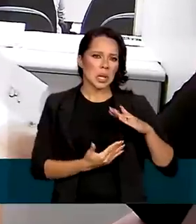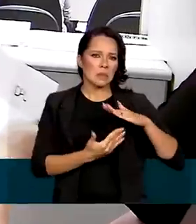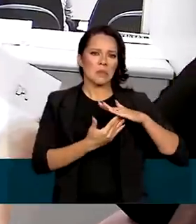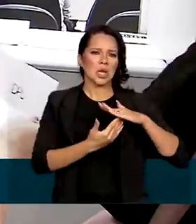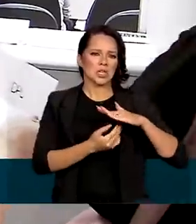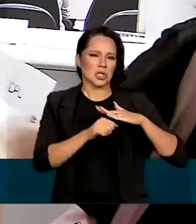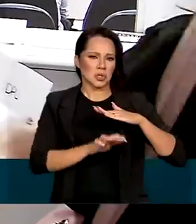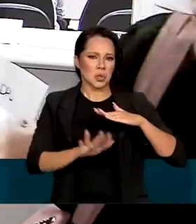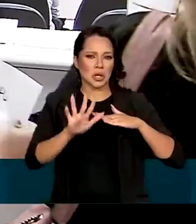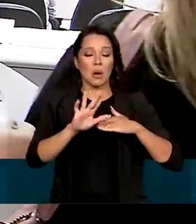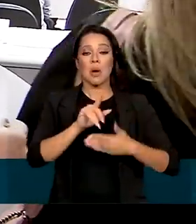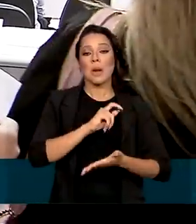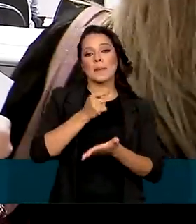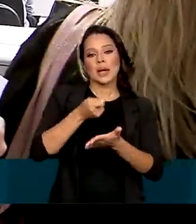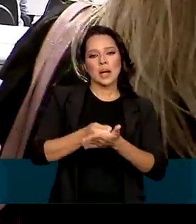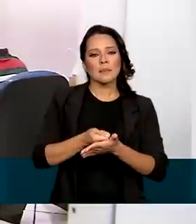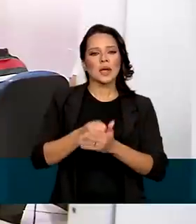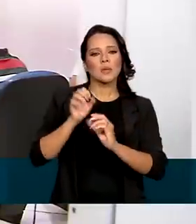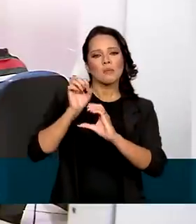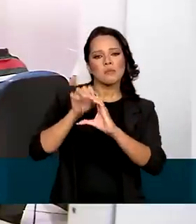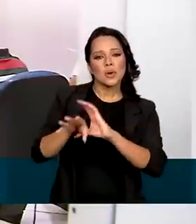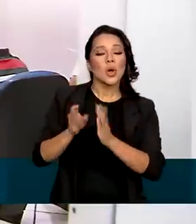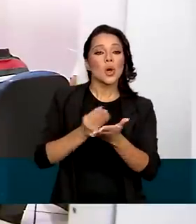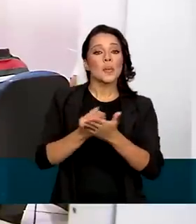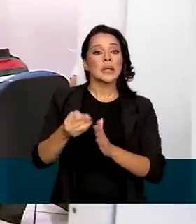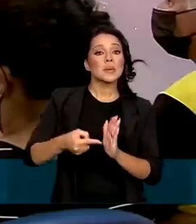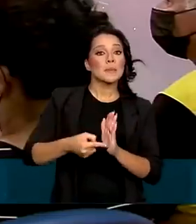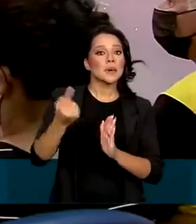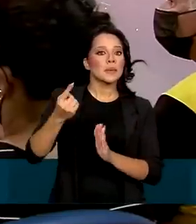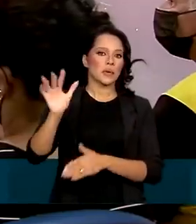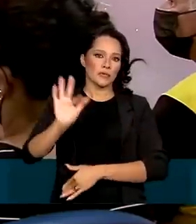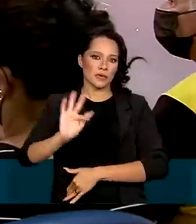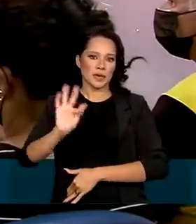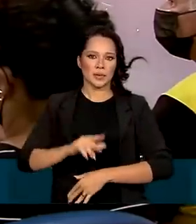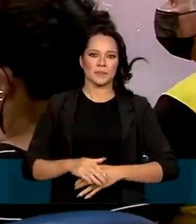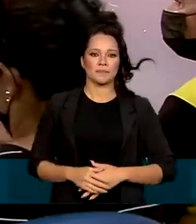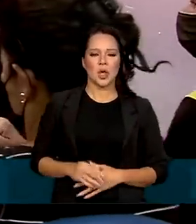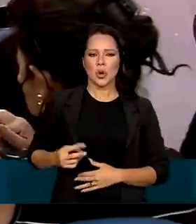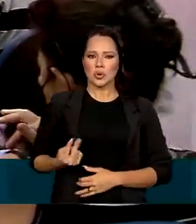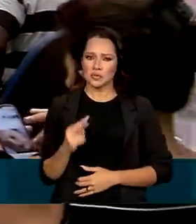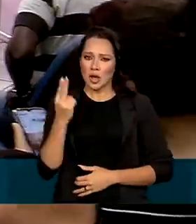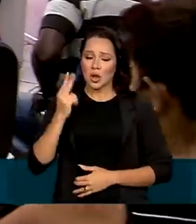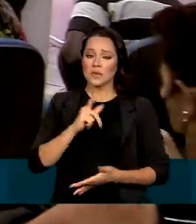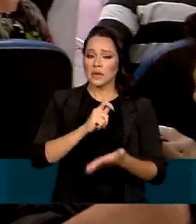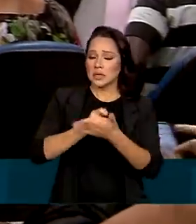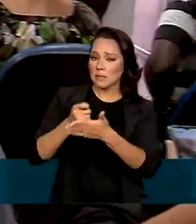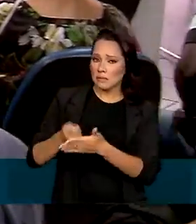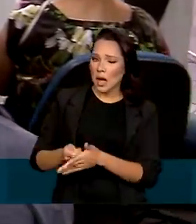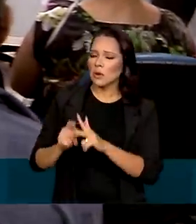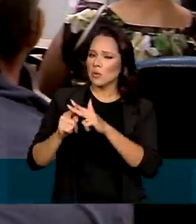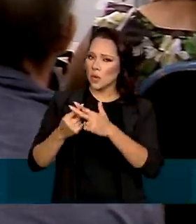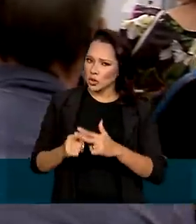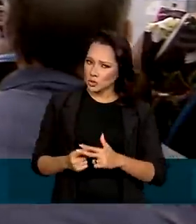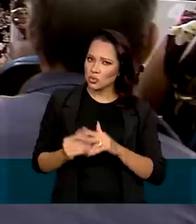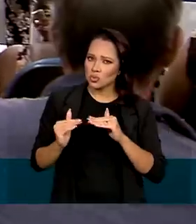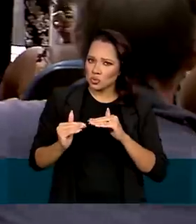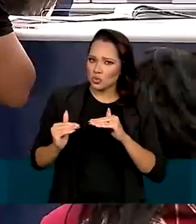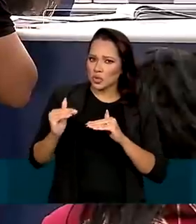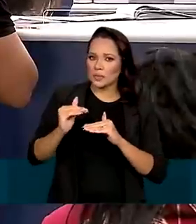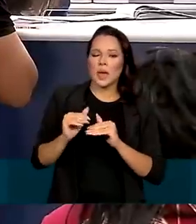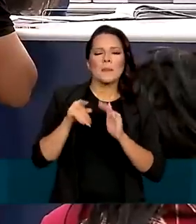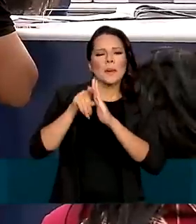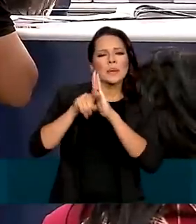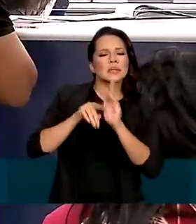nacional terão o pagamento creditado a partir de 1º de fevereiro. Os valores serão pagos com reajuste. Para